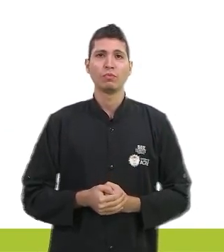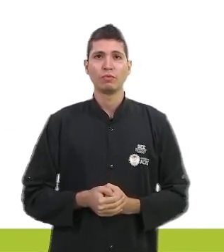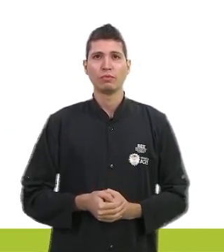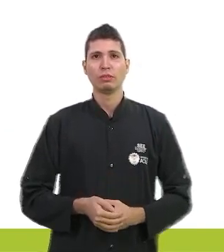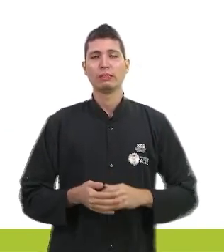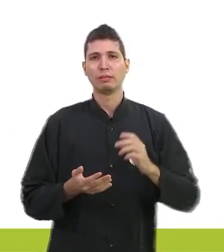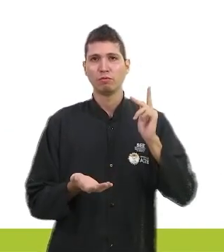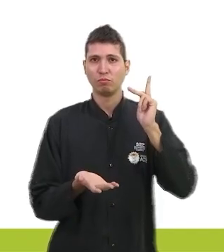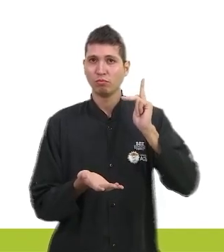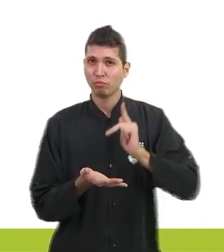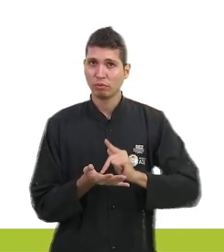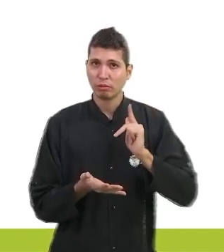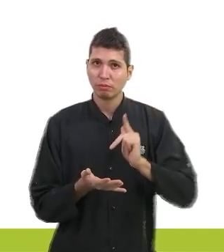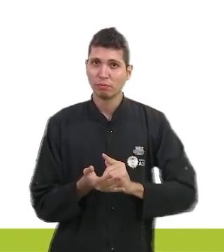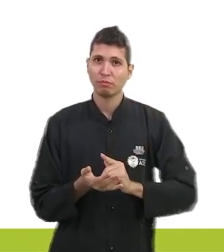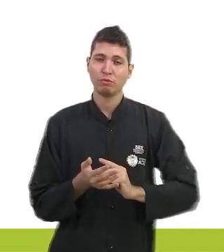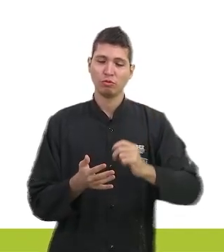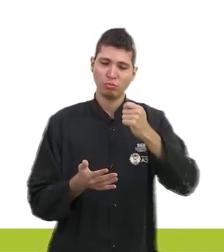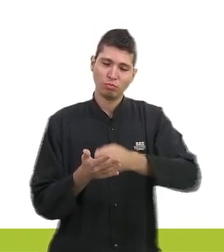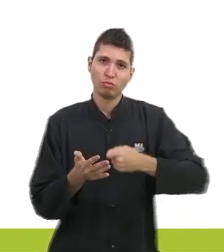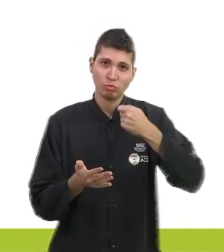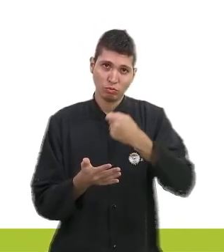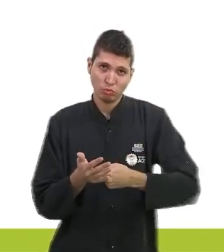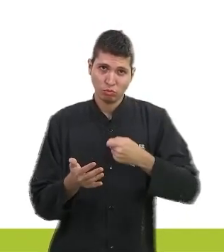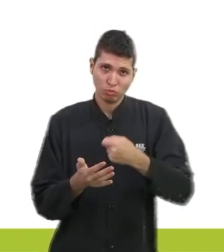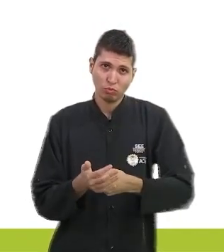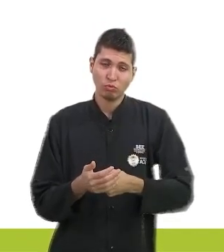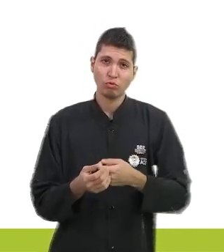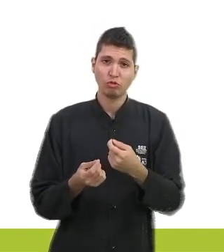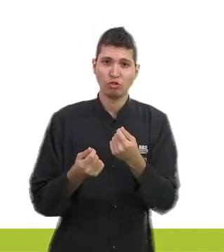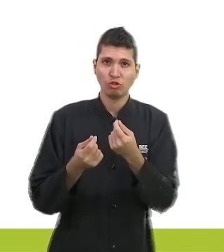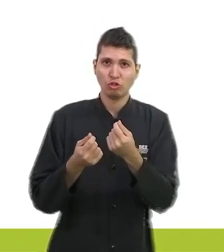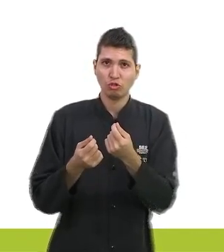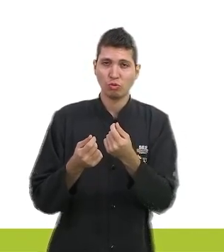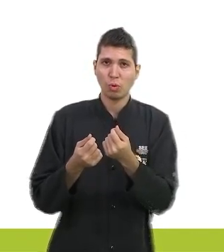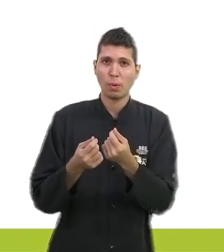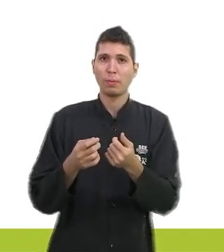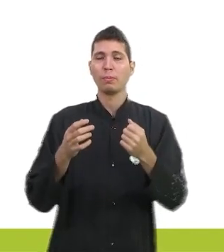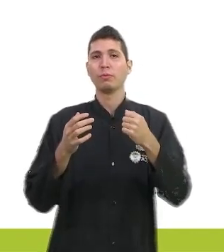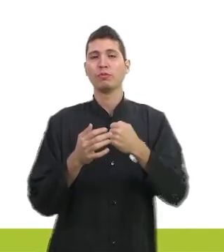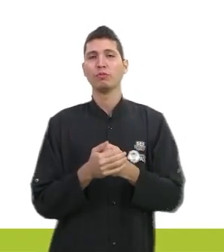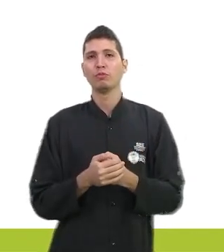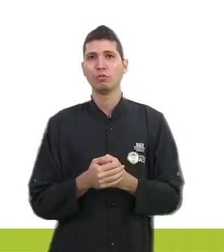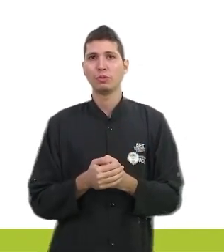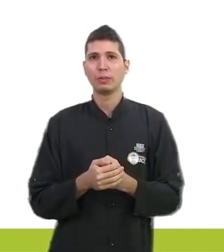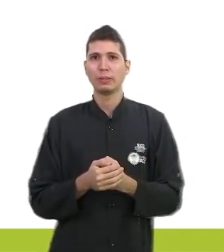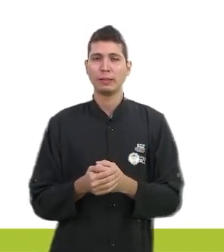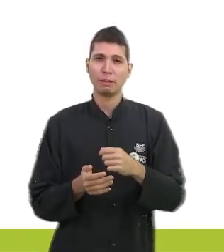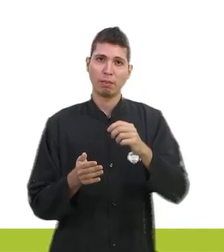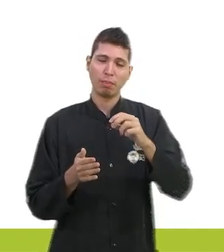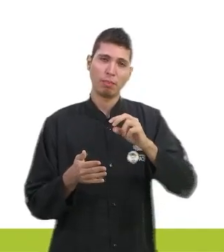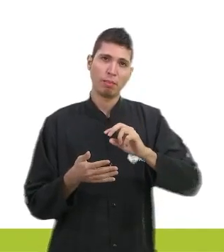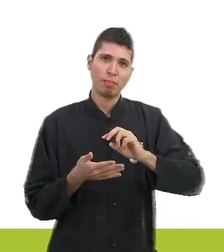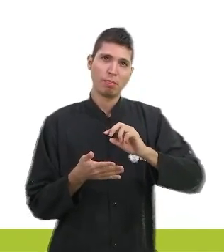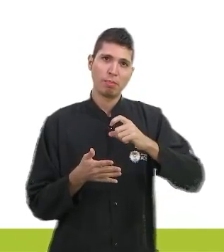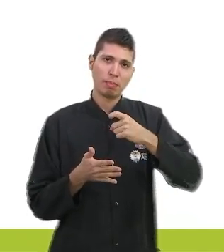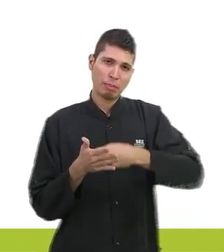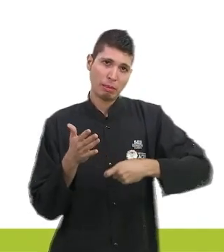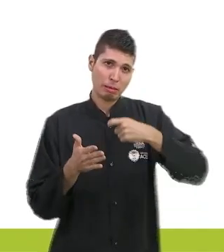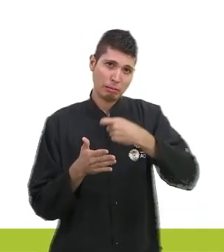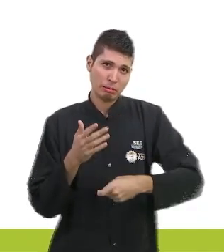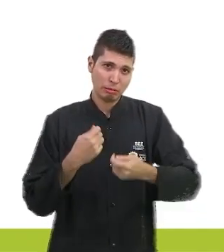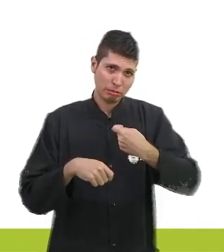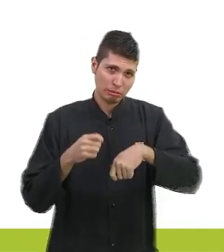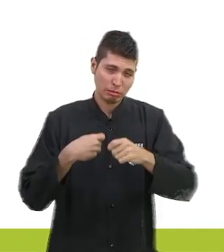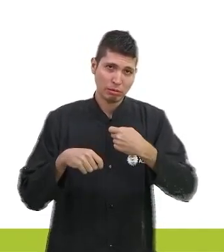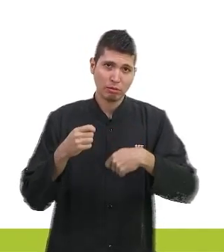Na verdade, a cobrança de tarifas de abertura ou de manutenção, taxas de administração ou de